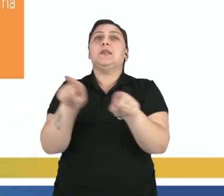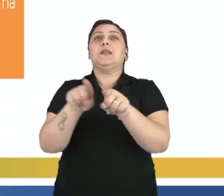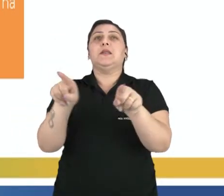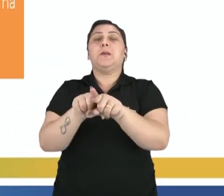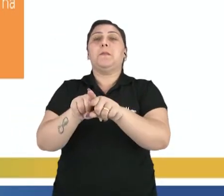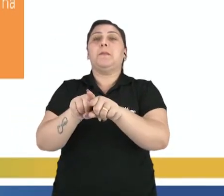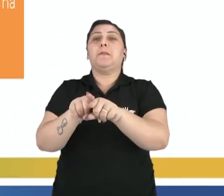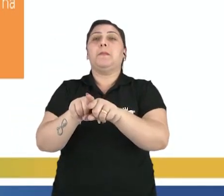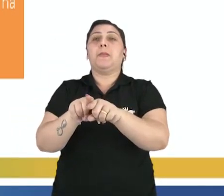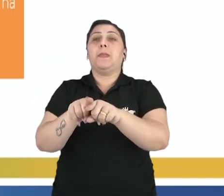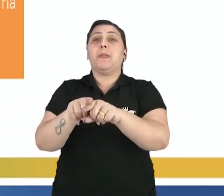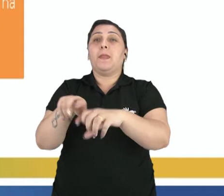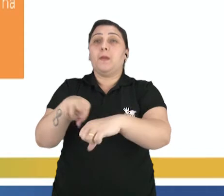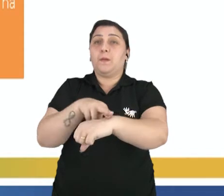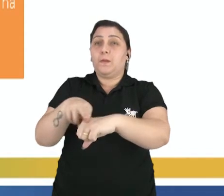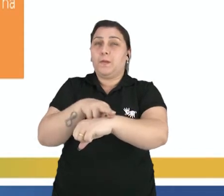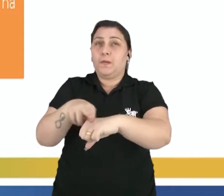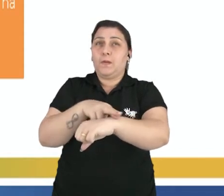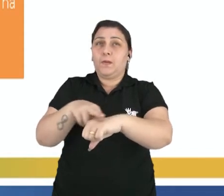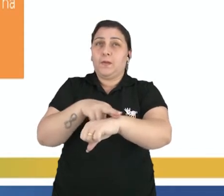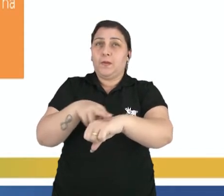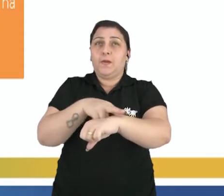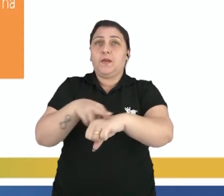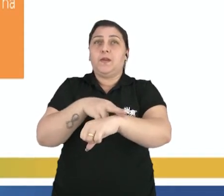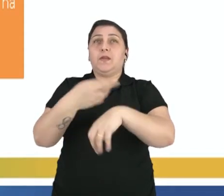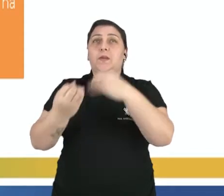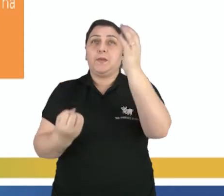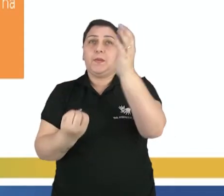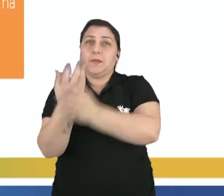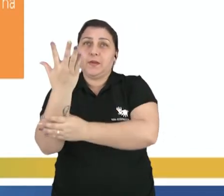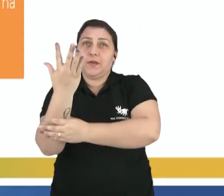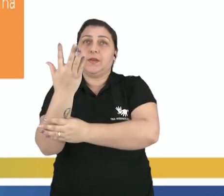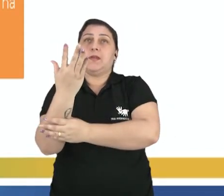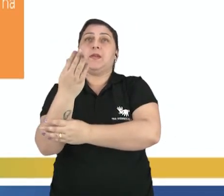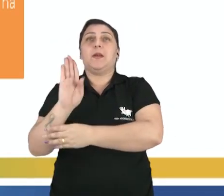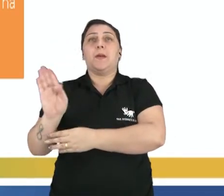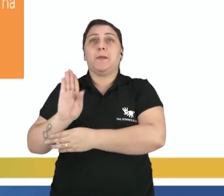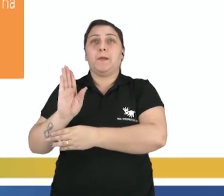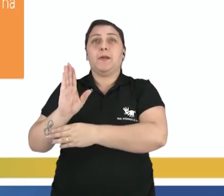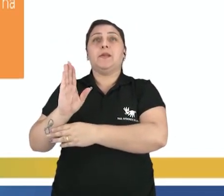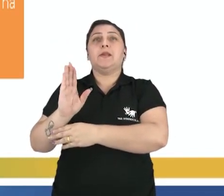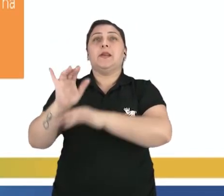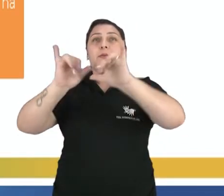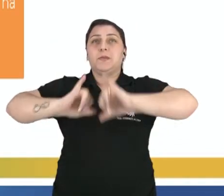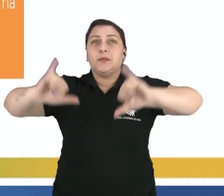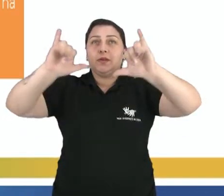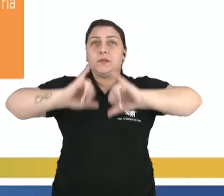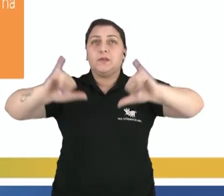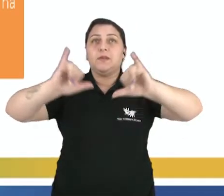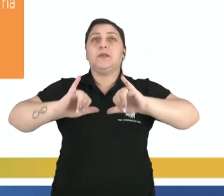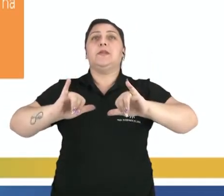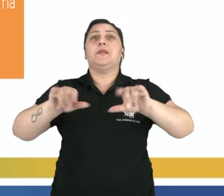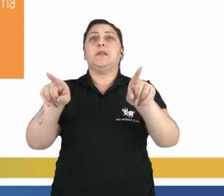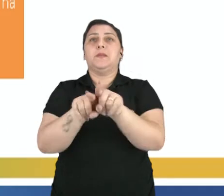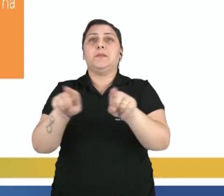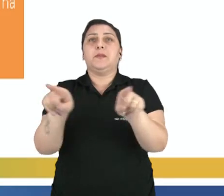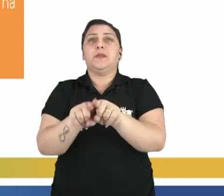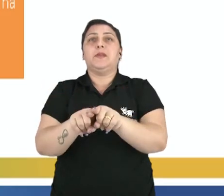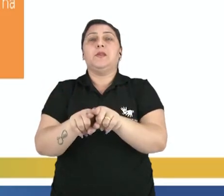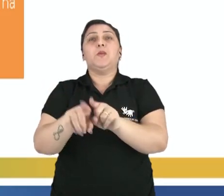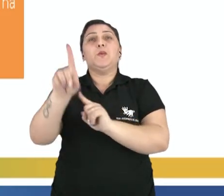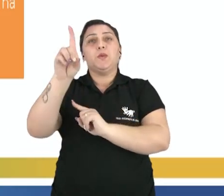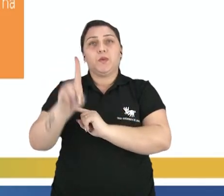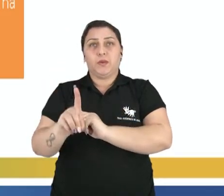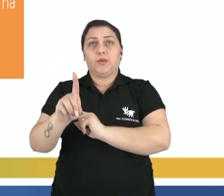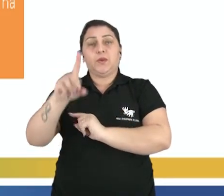roxinho, que envolve as discussões, né? Sobre as criações das biotecnologias, as publicações, as patentes, os